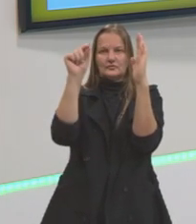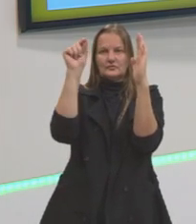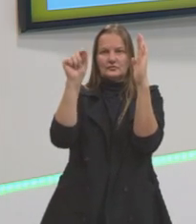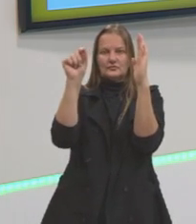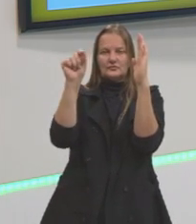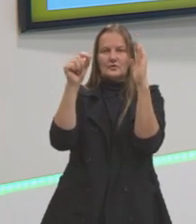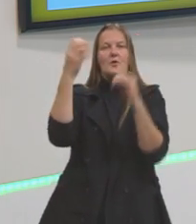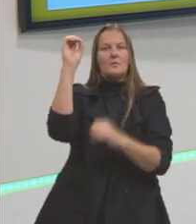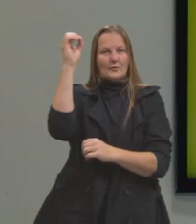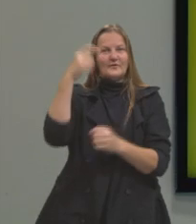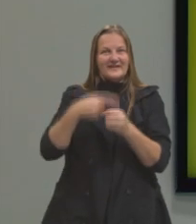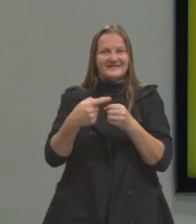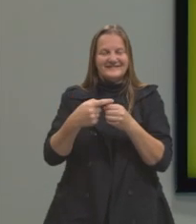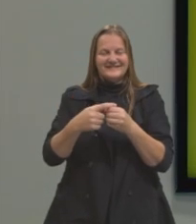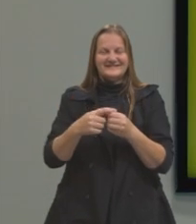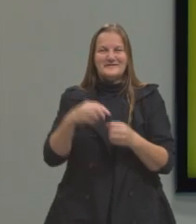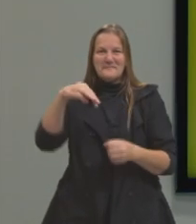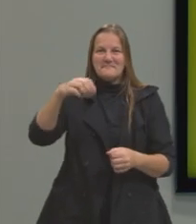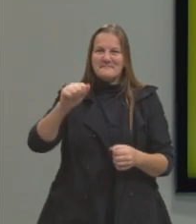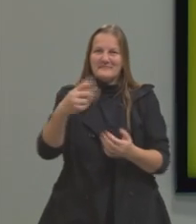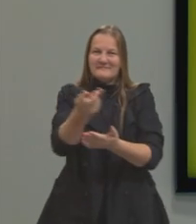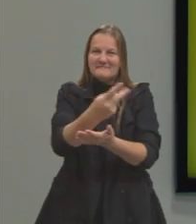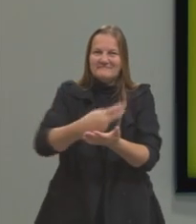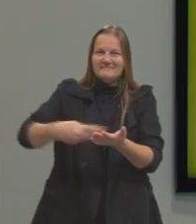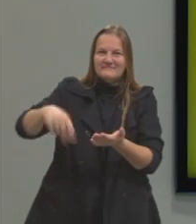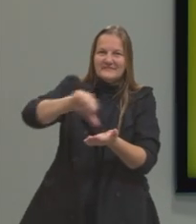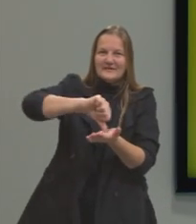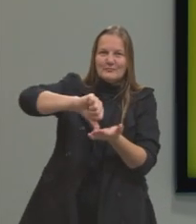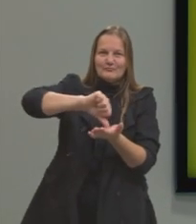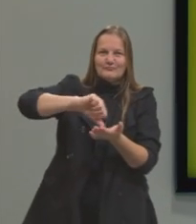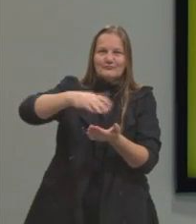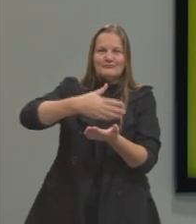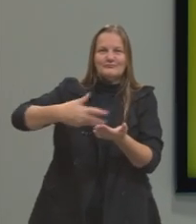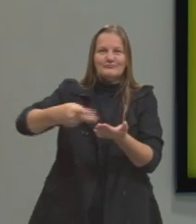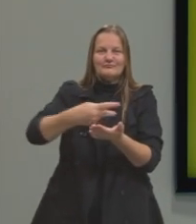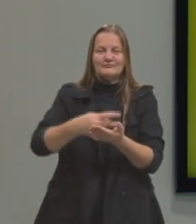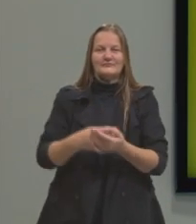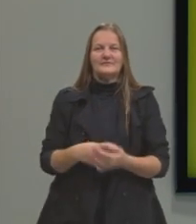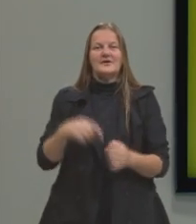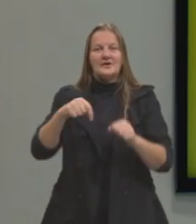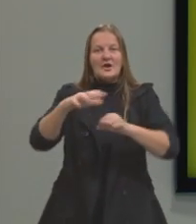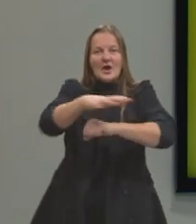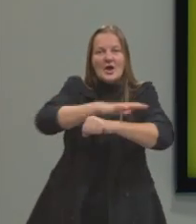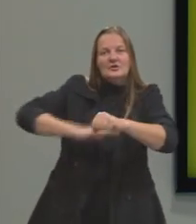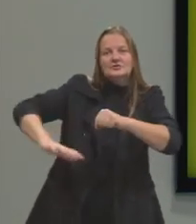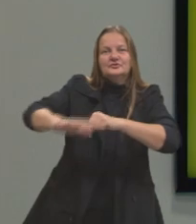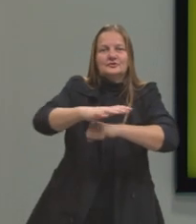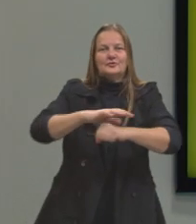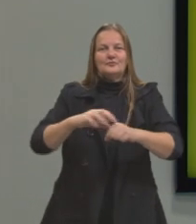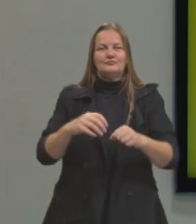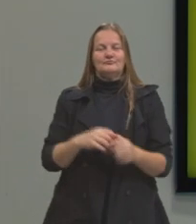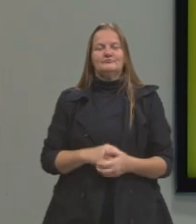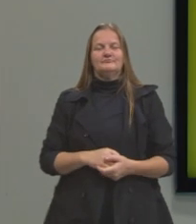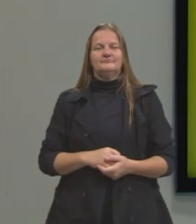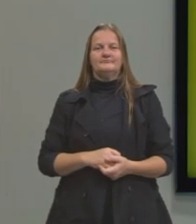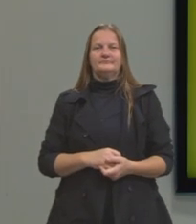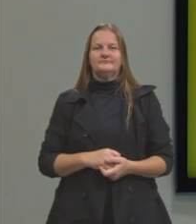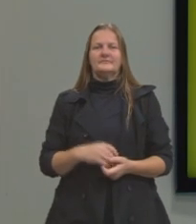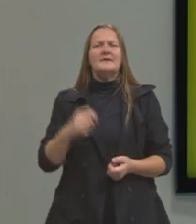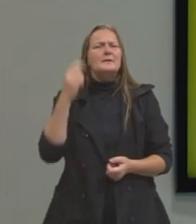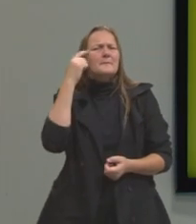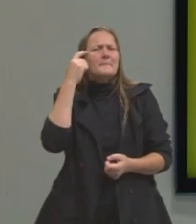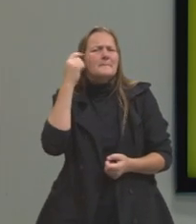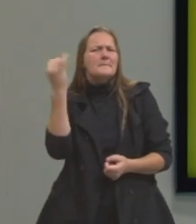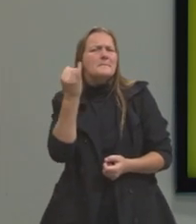da cidade de Porto Alegre, da região, então, metropolitana, e é importante que vocês entendam que a utilização do